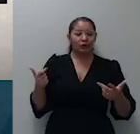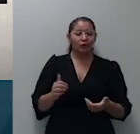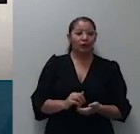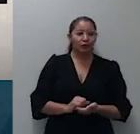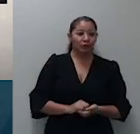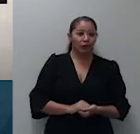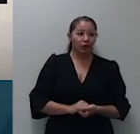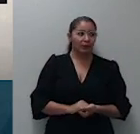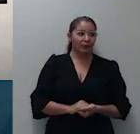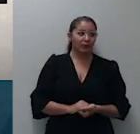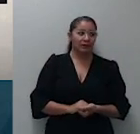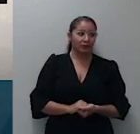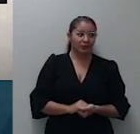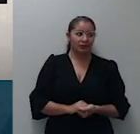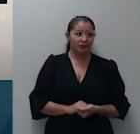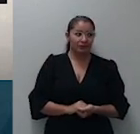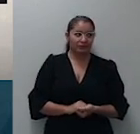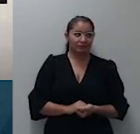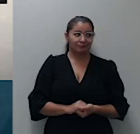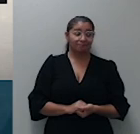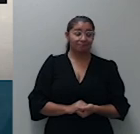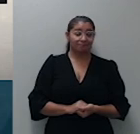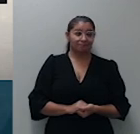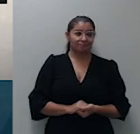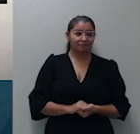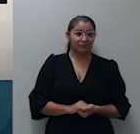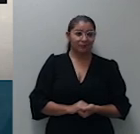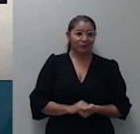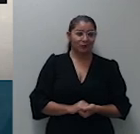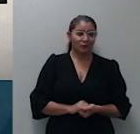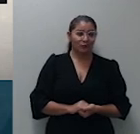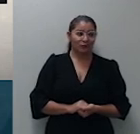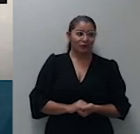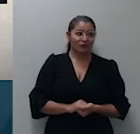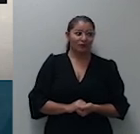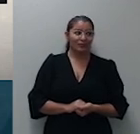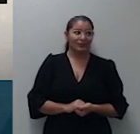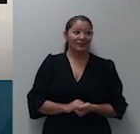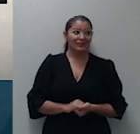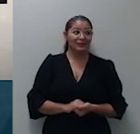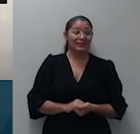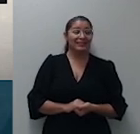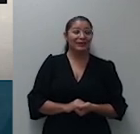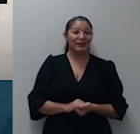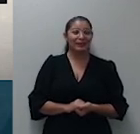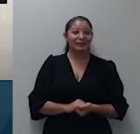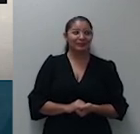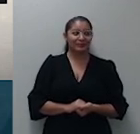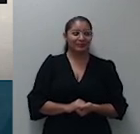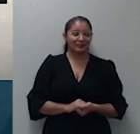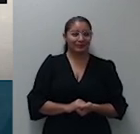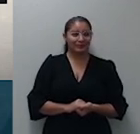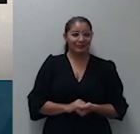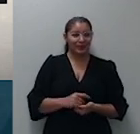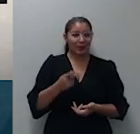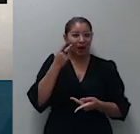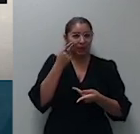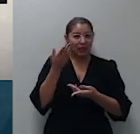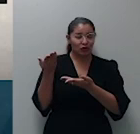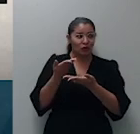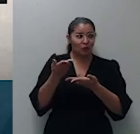o domínio nesse cenário tratando-se de ação de reintegração de posse cujo litígio envolve a área pública fica